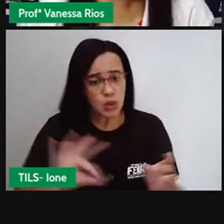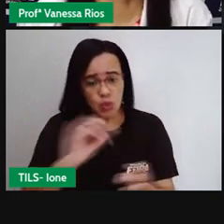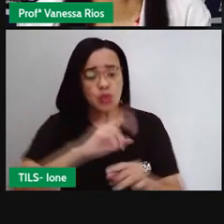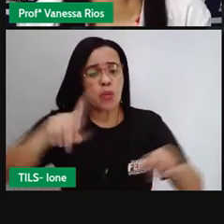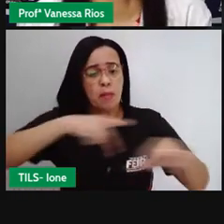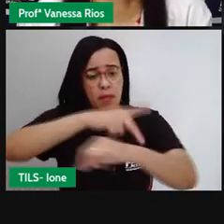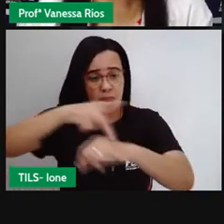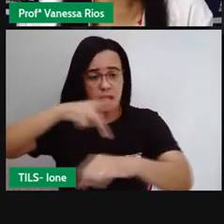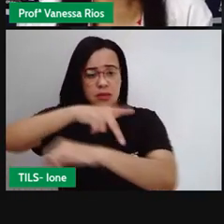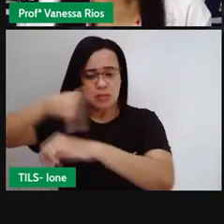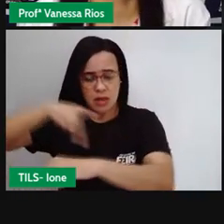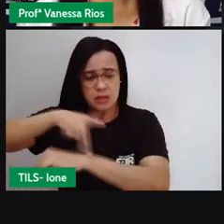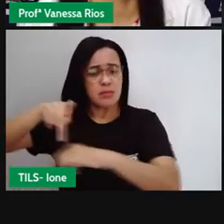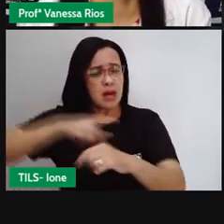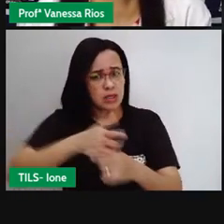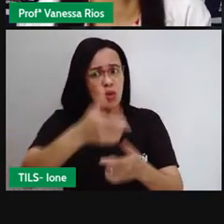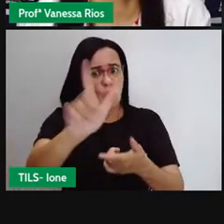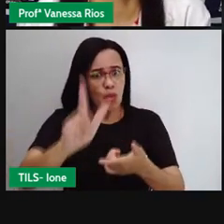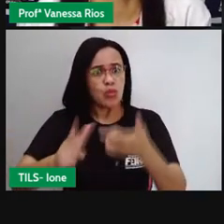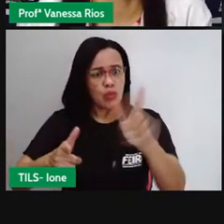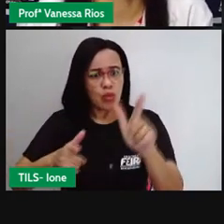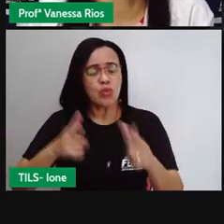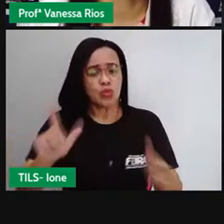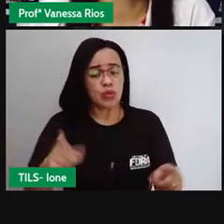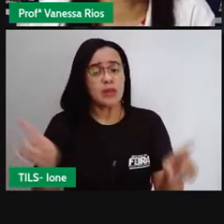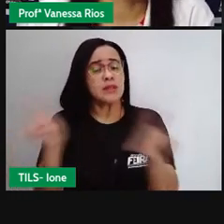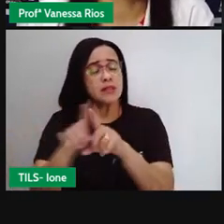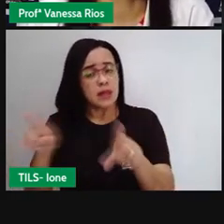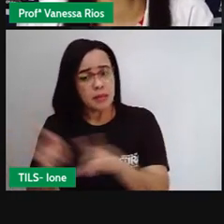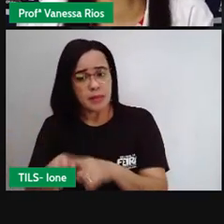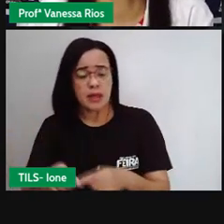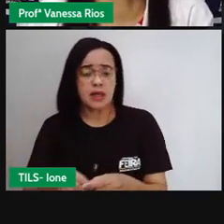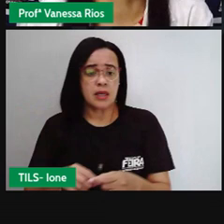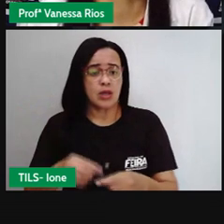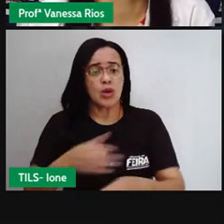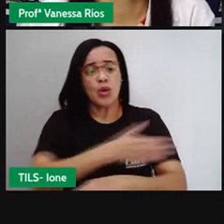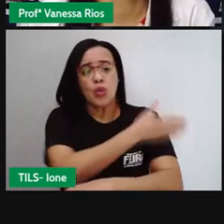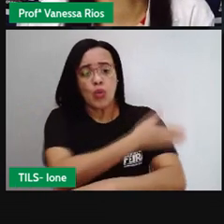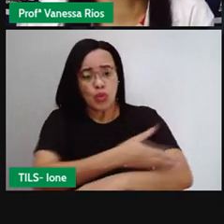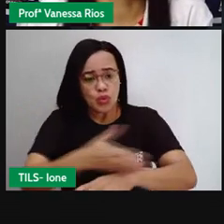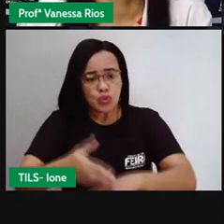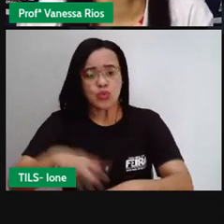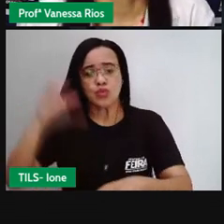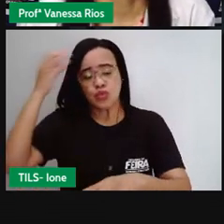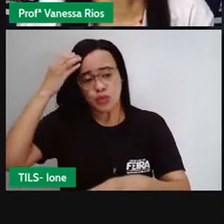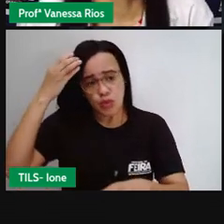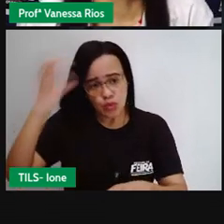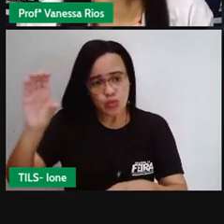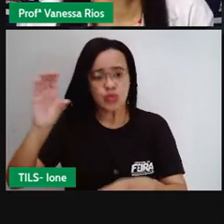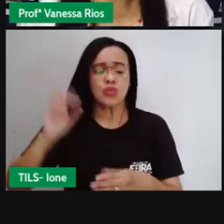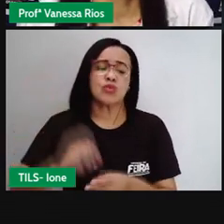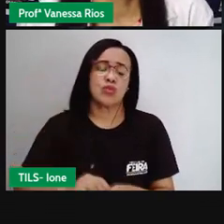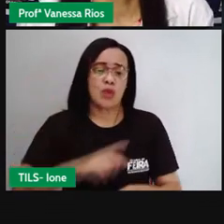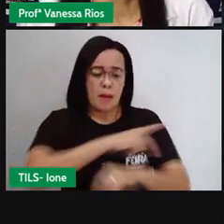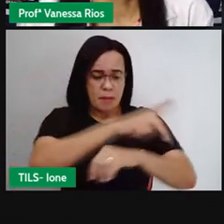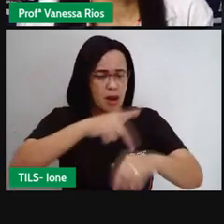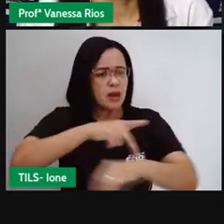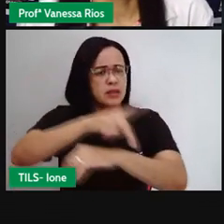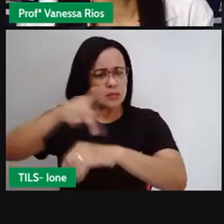culturas, com costumes diferentes, e que trouxe também aí suas contribuições com a